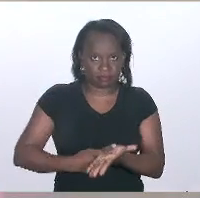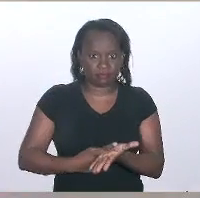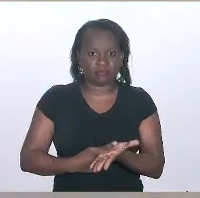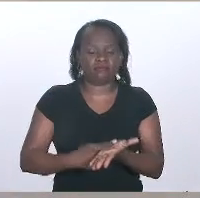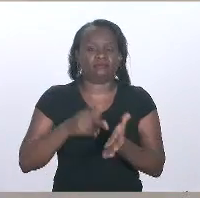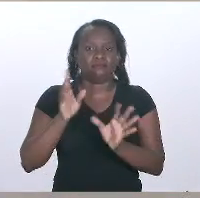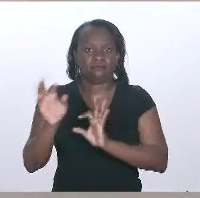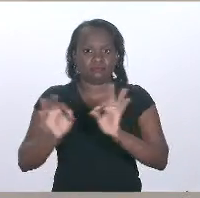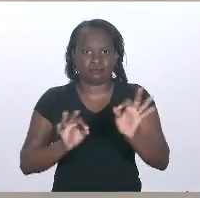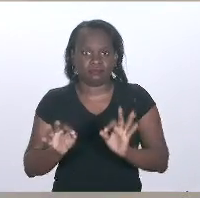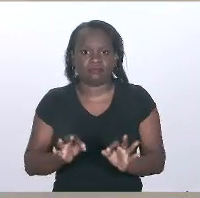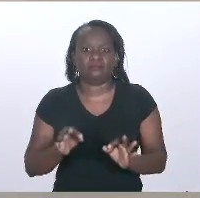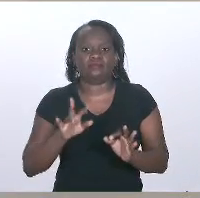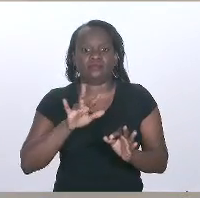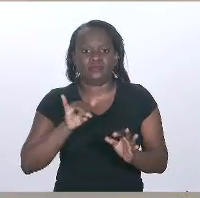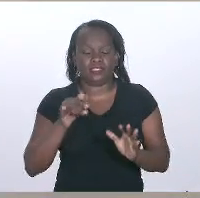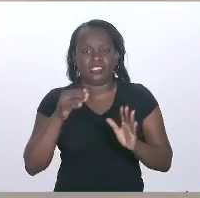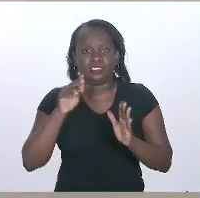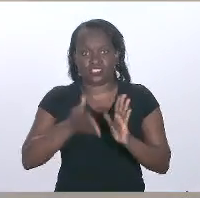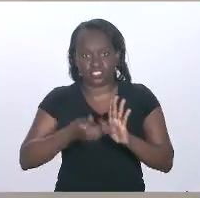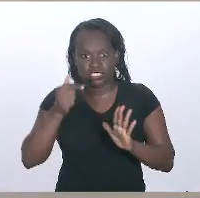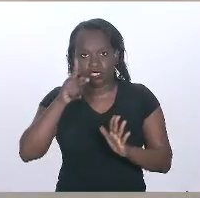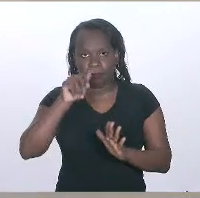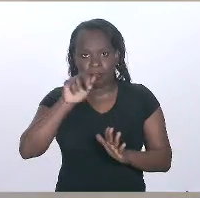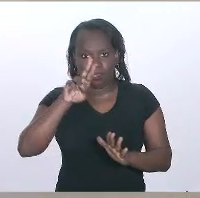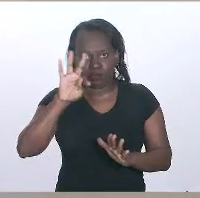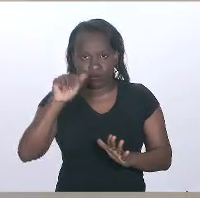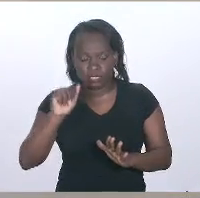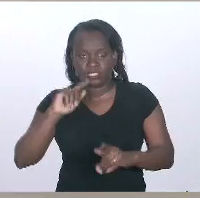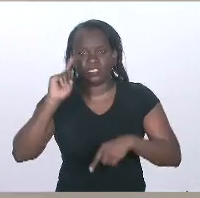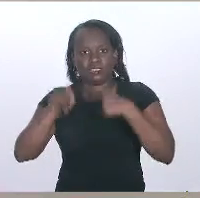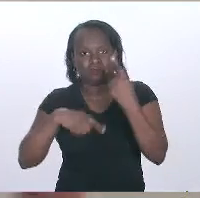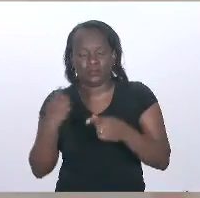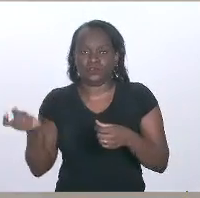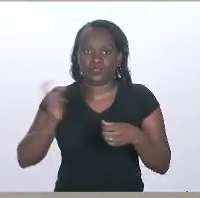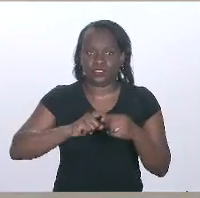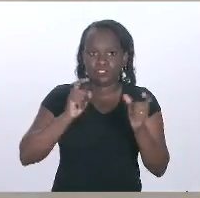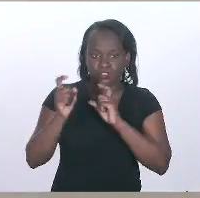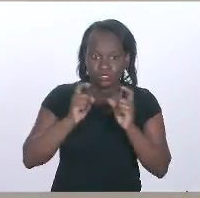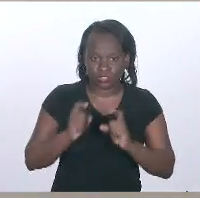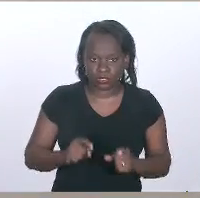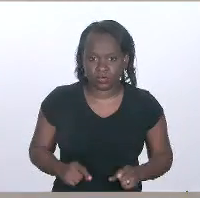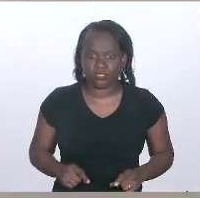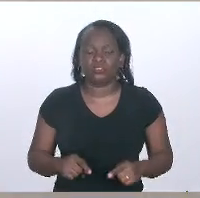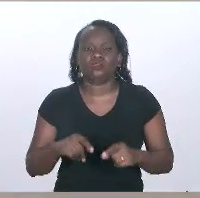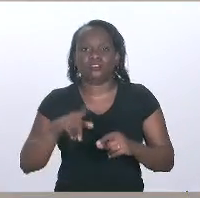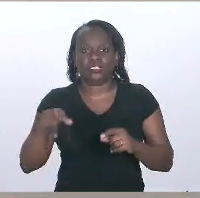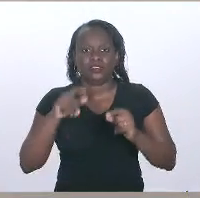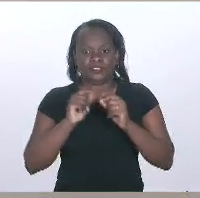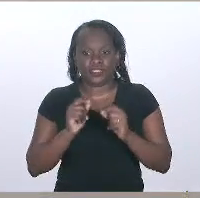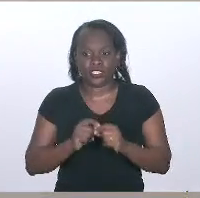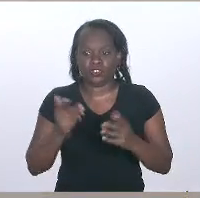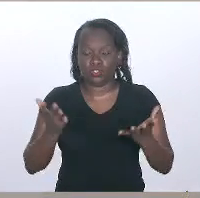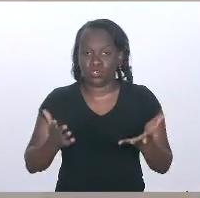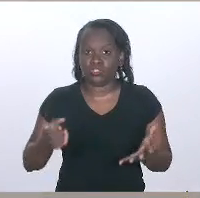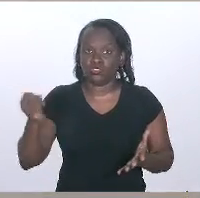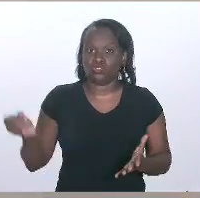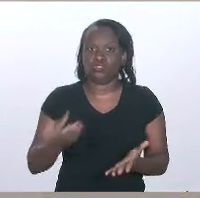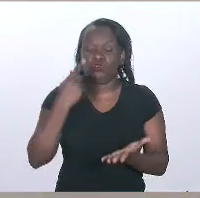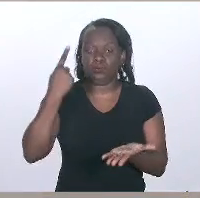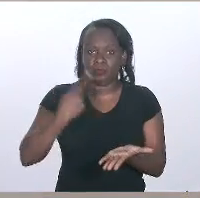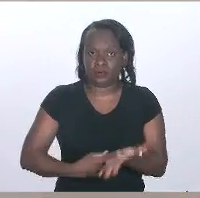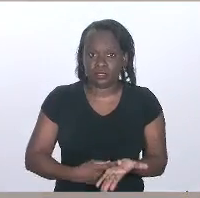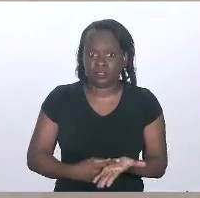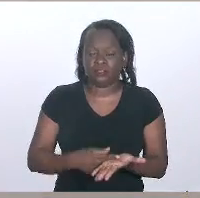o projeto sairia de pauta e depois voltaria para uma discussão. Nós fizemos isso e ficou um novo compromisso